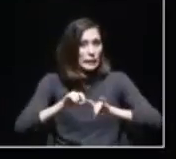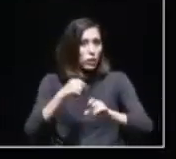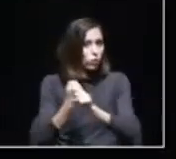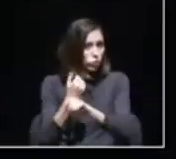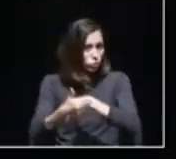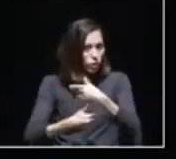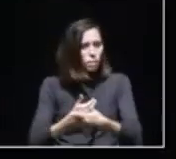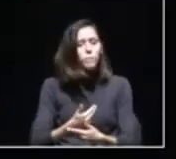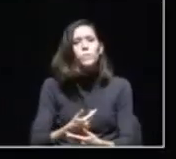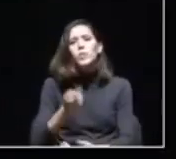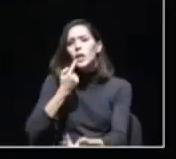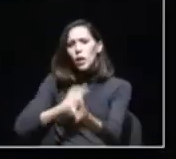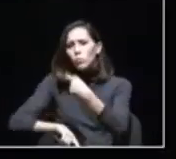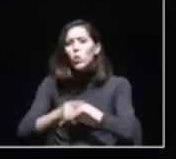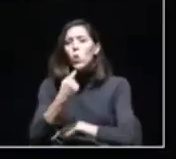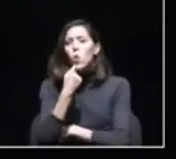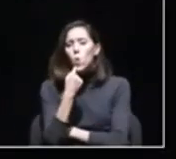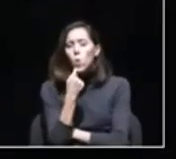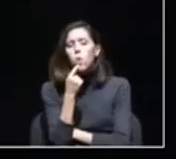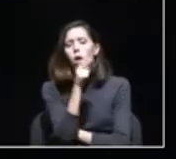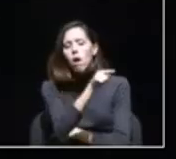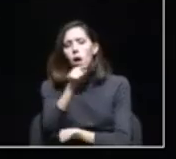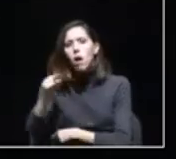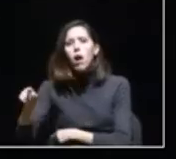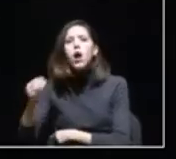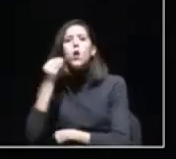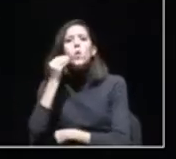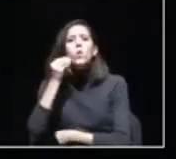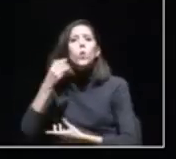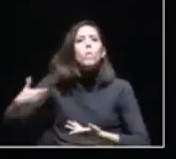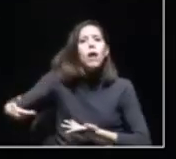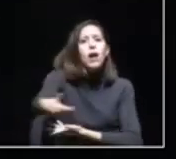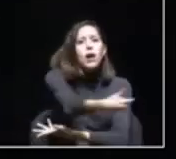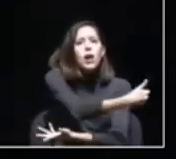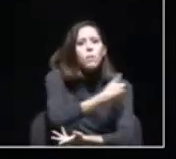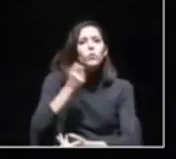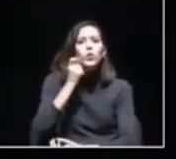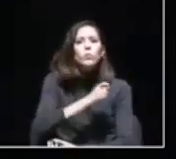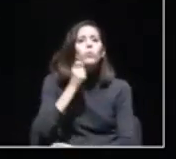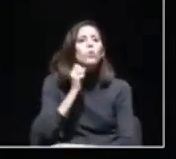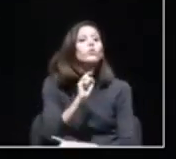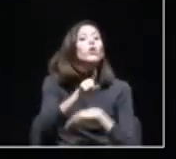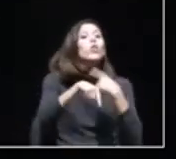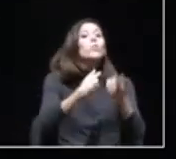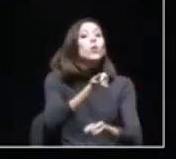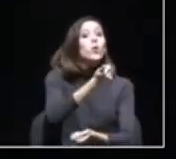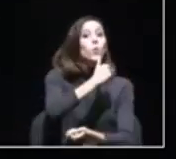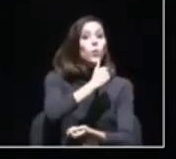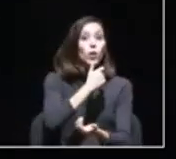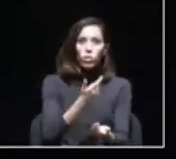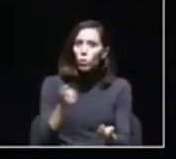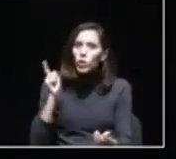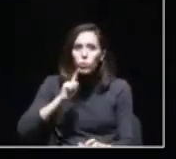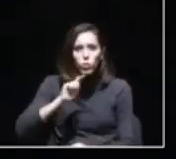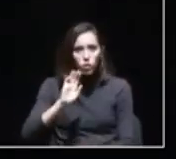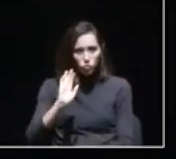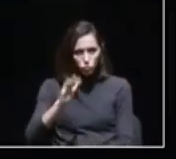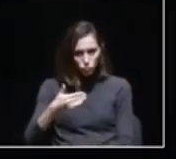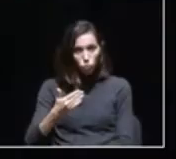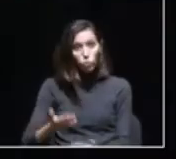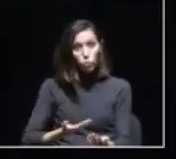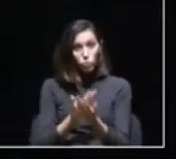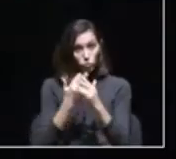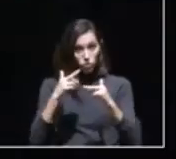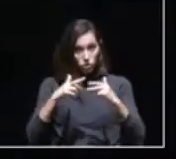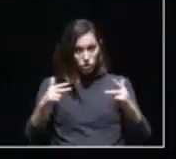a receber denúncias sobre a captura de pombos e o destino que lhes é dado. É por isso necessário, como foi prometido pela Câmara, alterar a